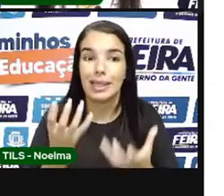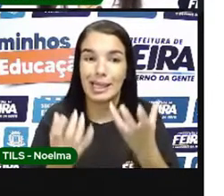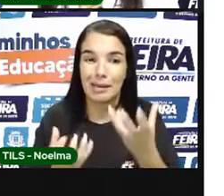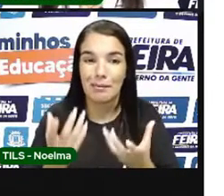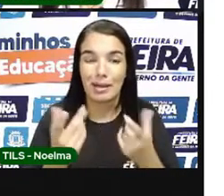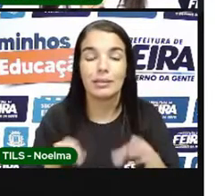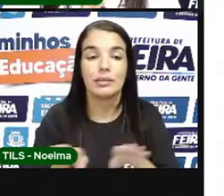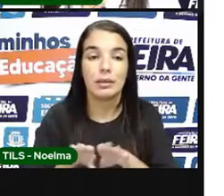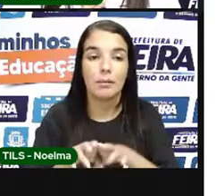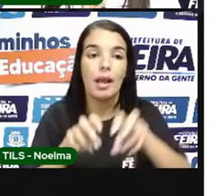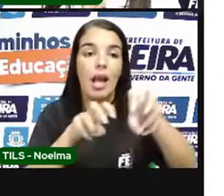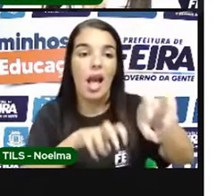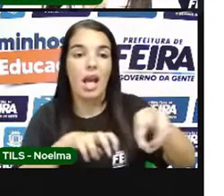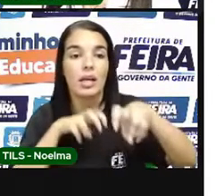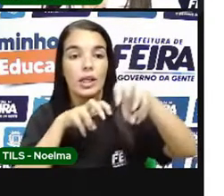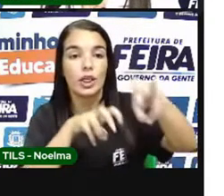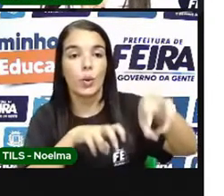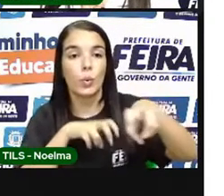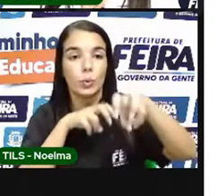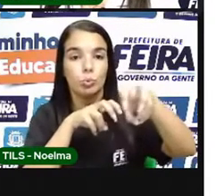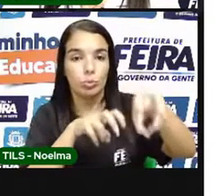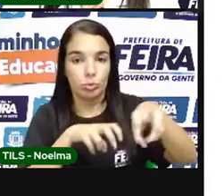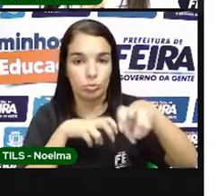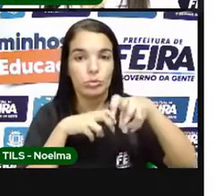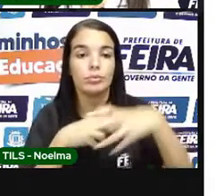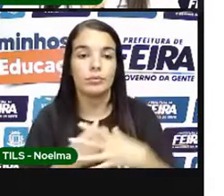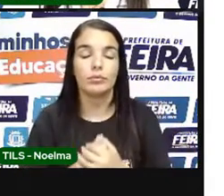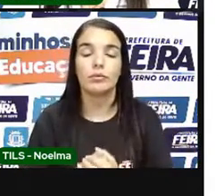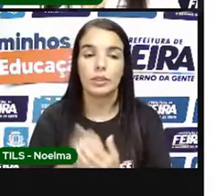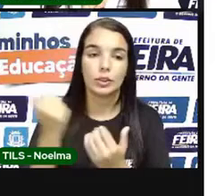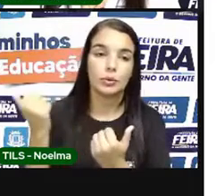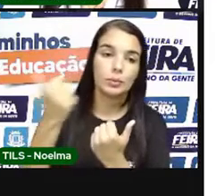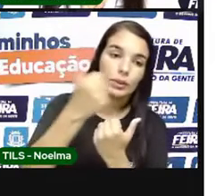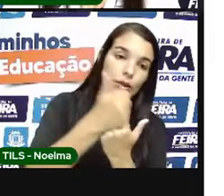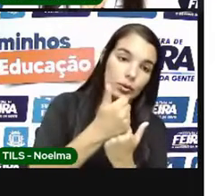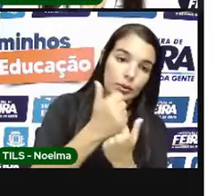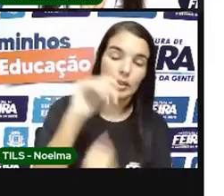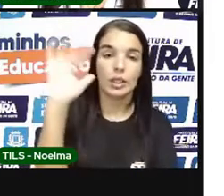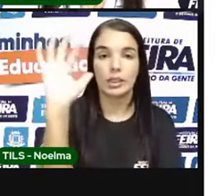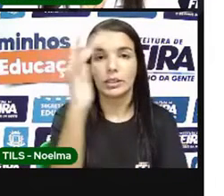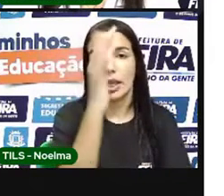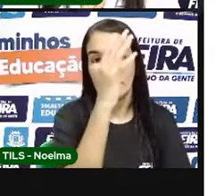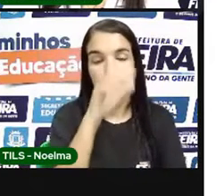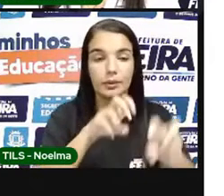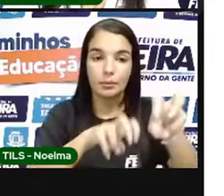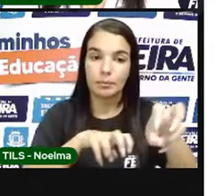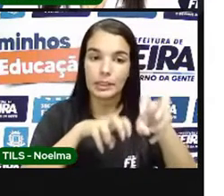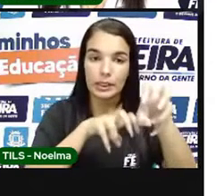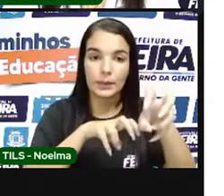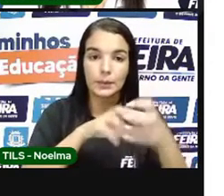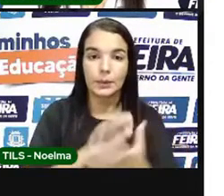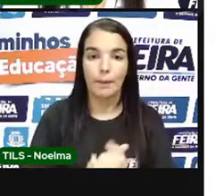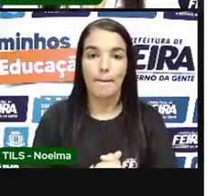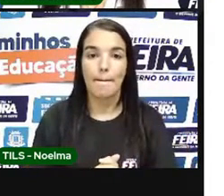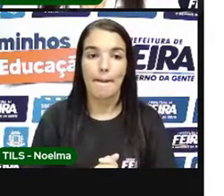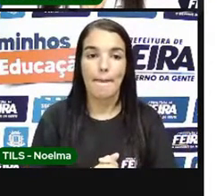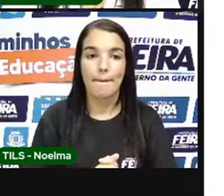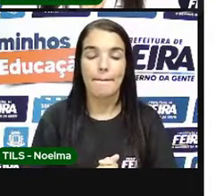E também Pela A retirada Dessas árvores Para Se fazer A agricultura